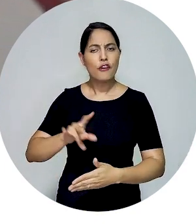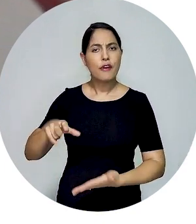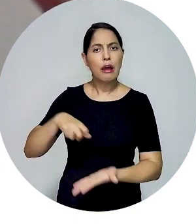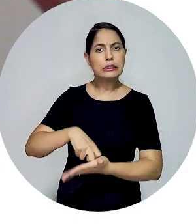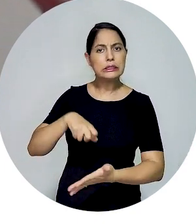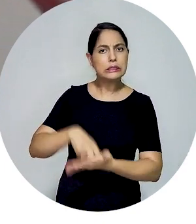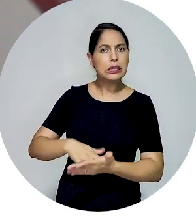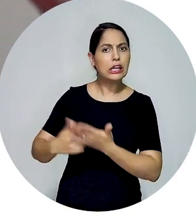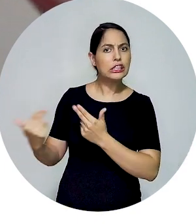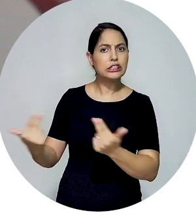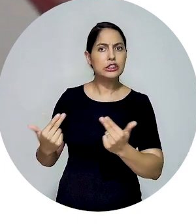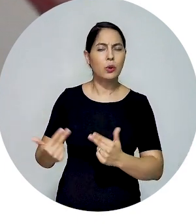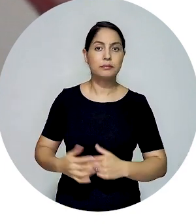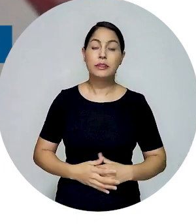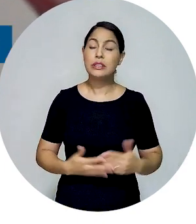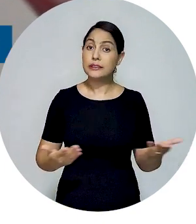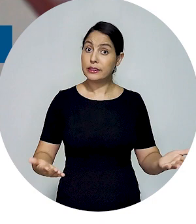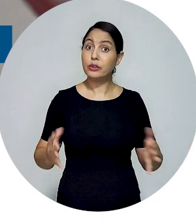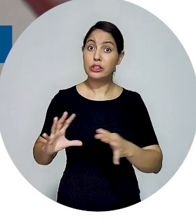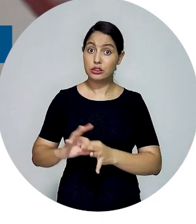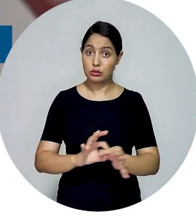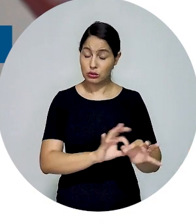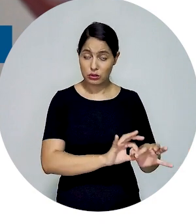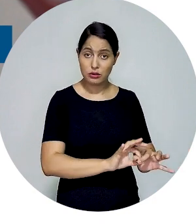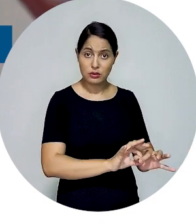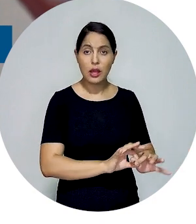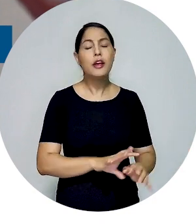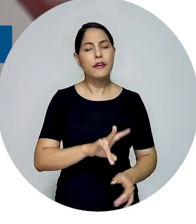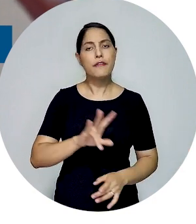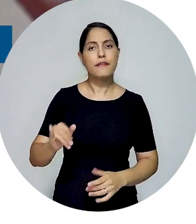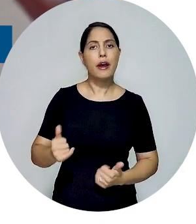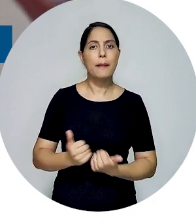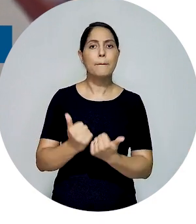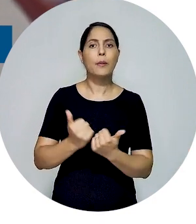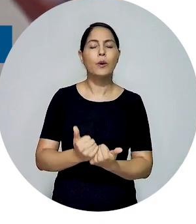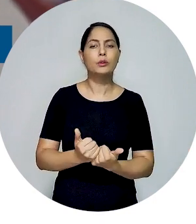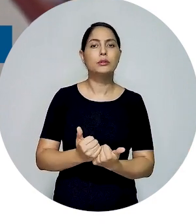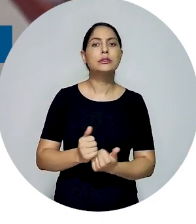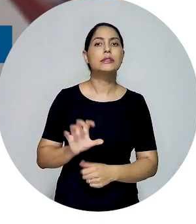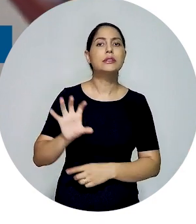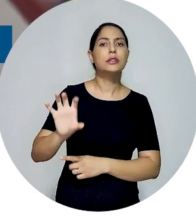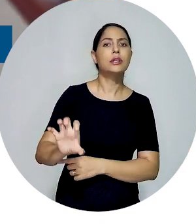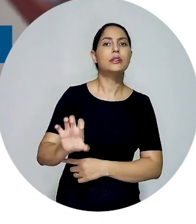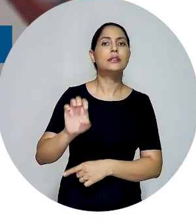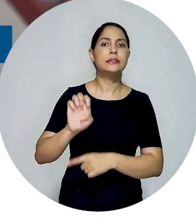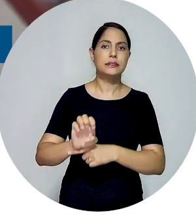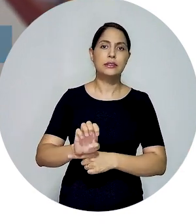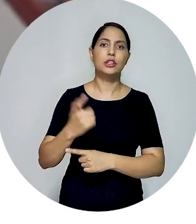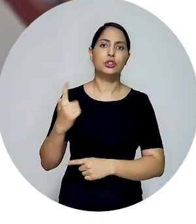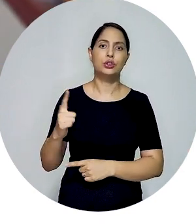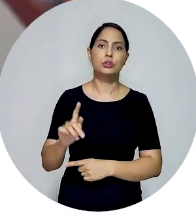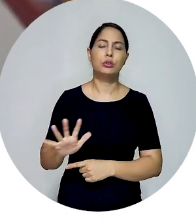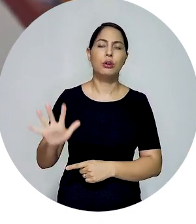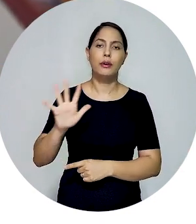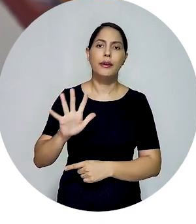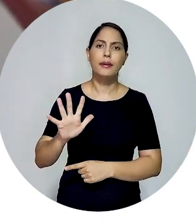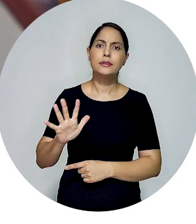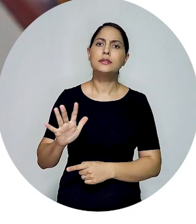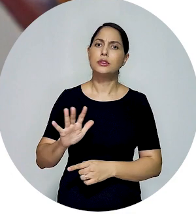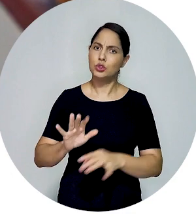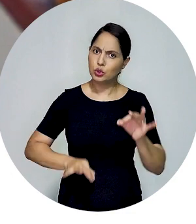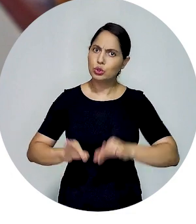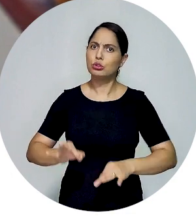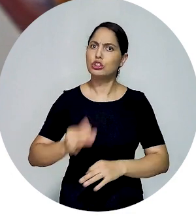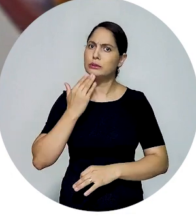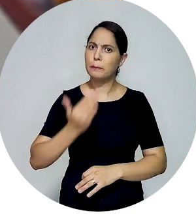verdadeira sessão de terror a que ele foi submetido. O Conselho Federal auxiliará a seccional de Goiás para cobrarmos a efetivação